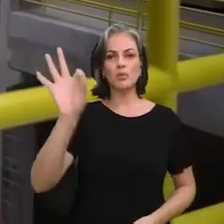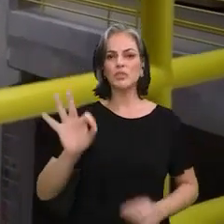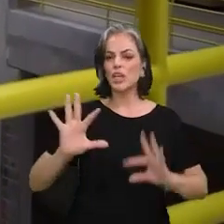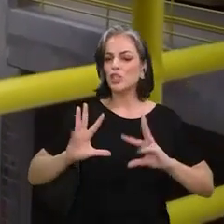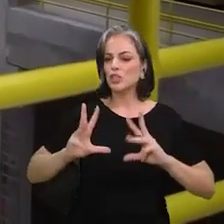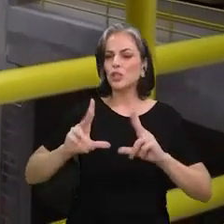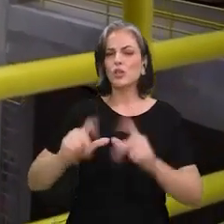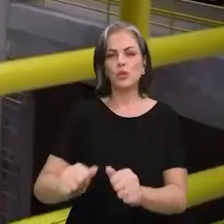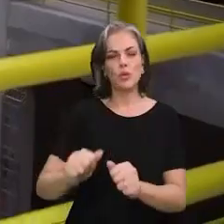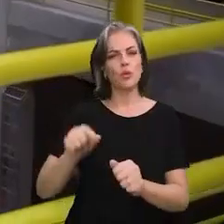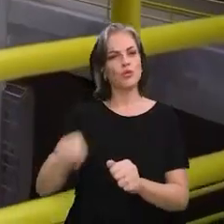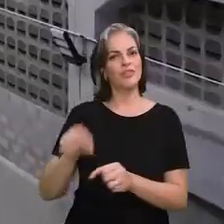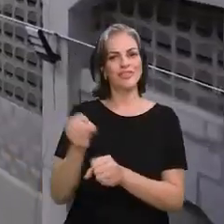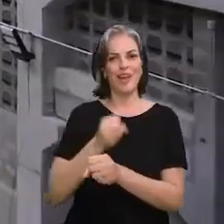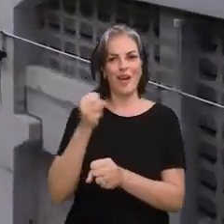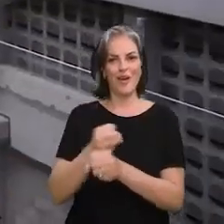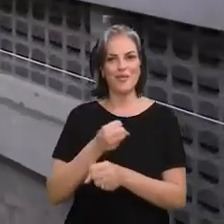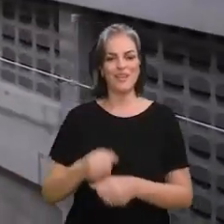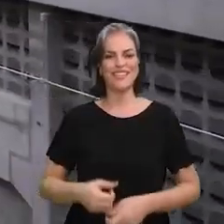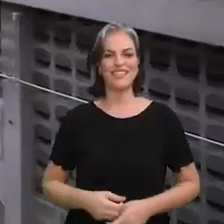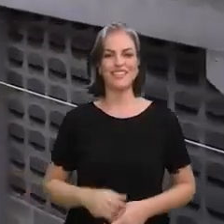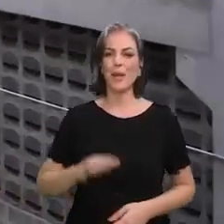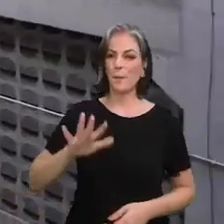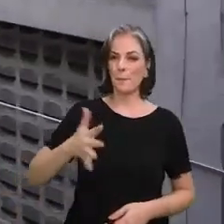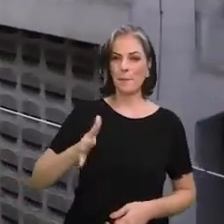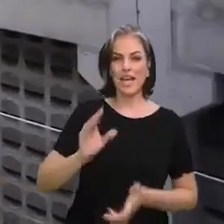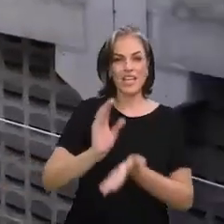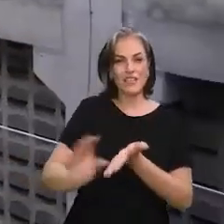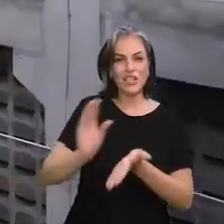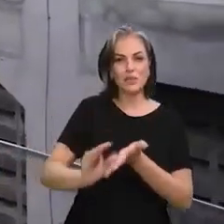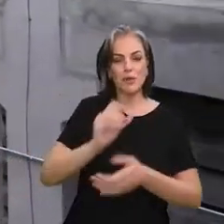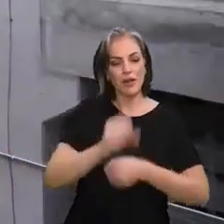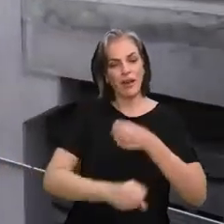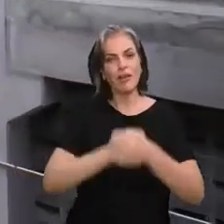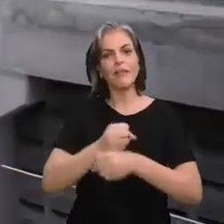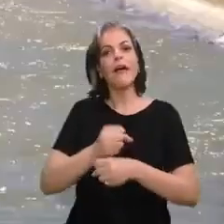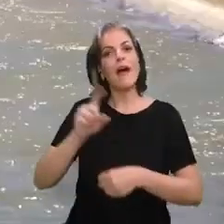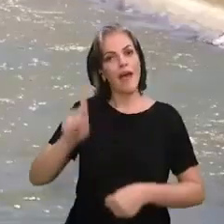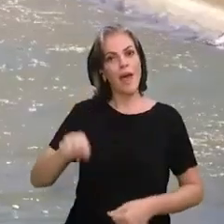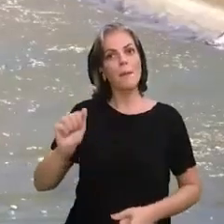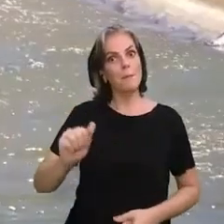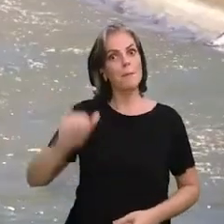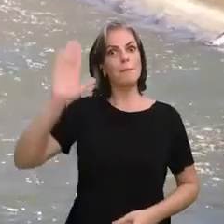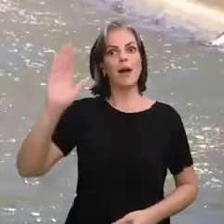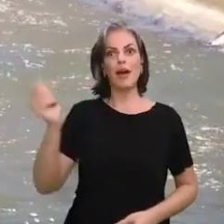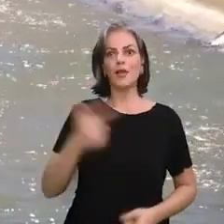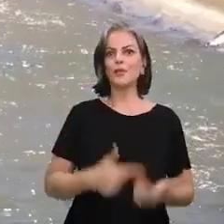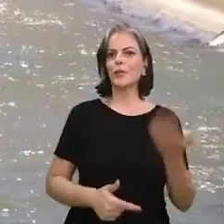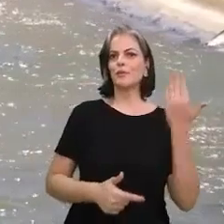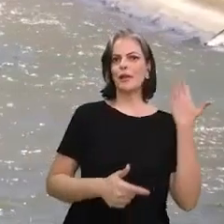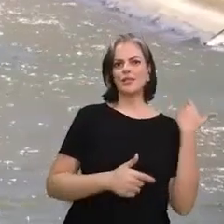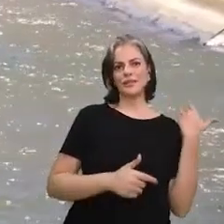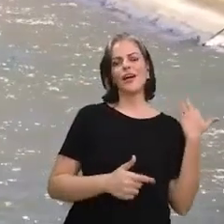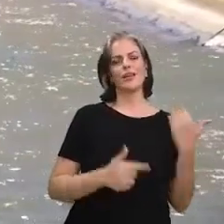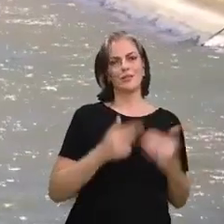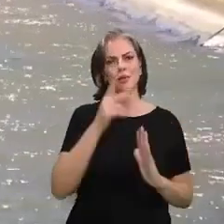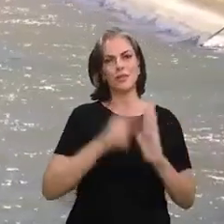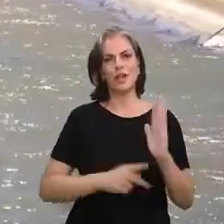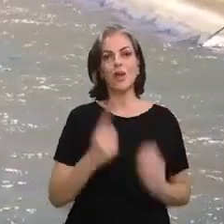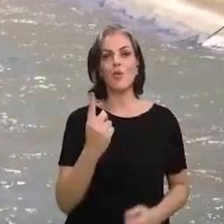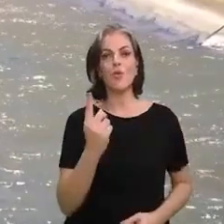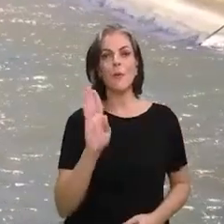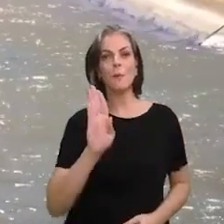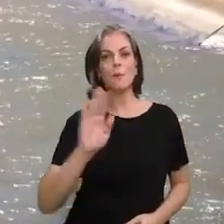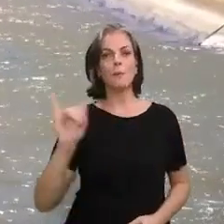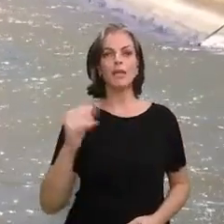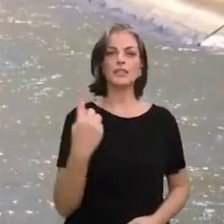tudo que já foi aportado na obra. A média de investimento anual também é a maior desde o início do projeto. 1 bilhão